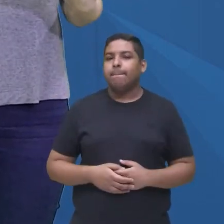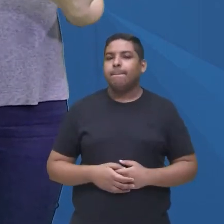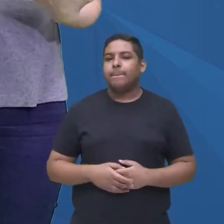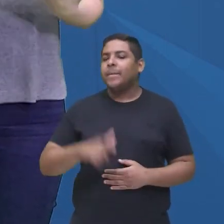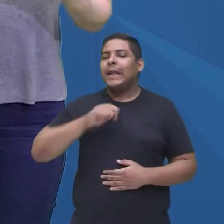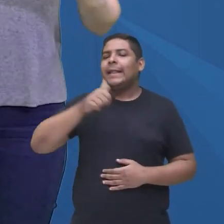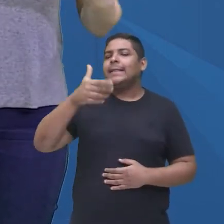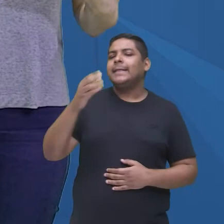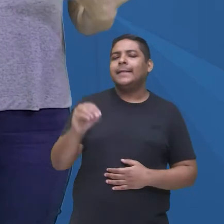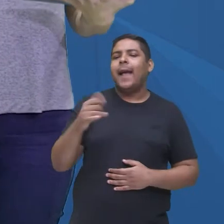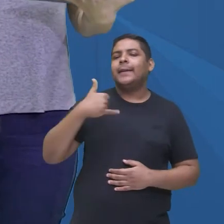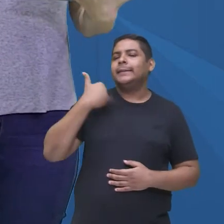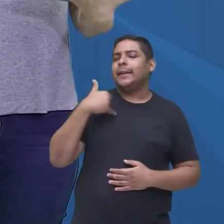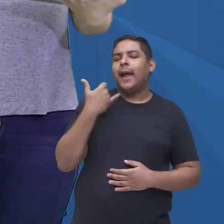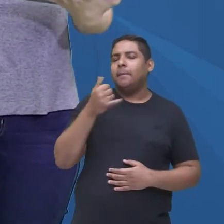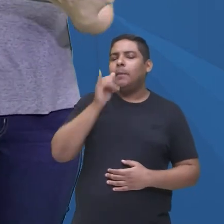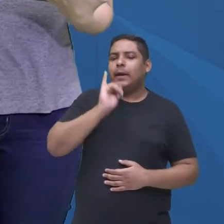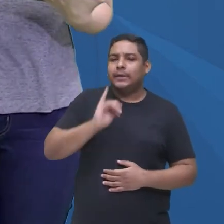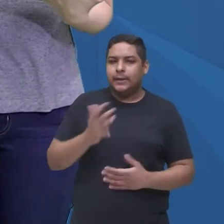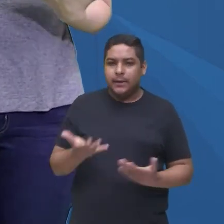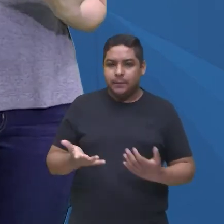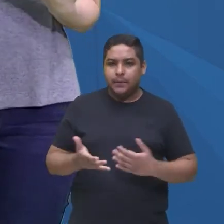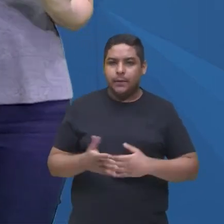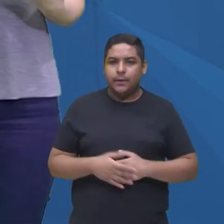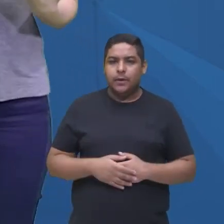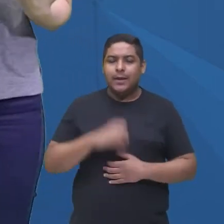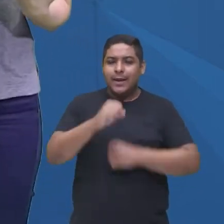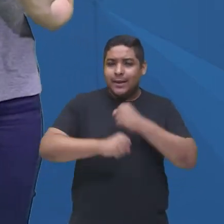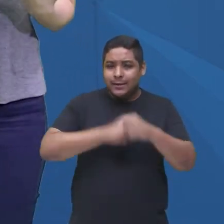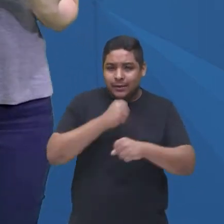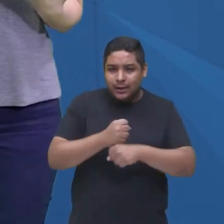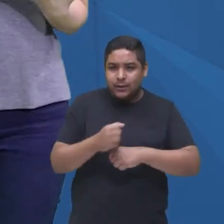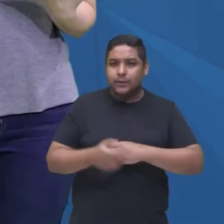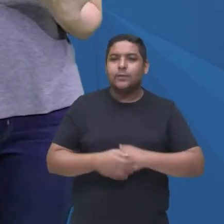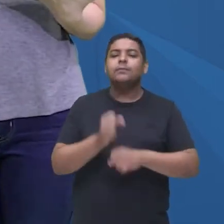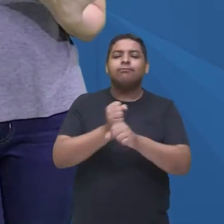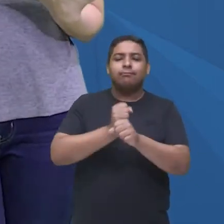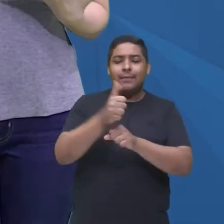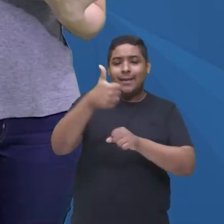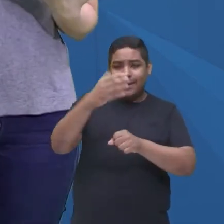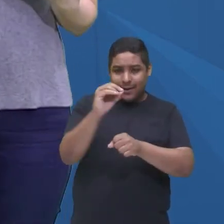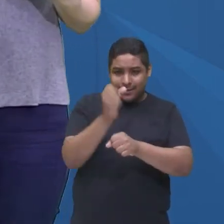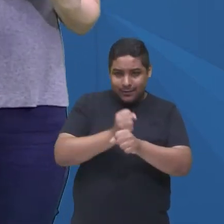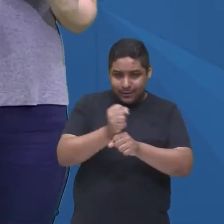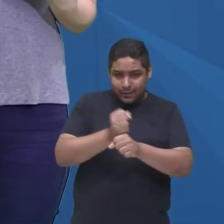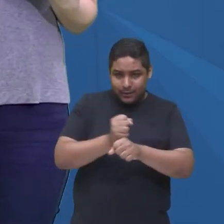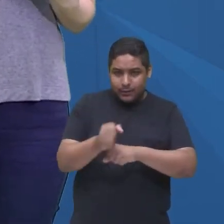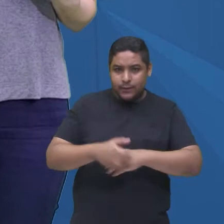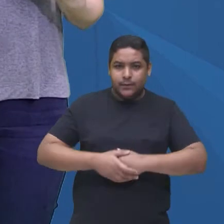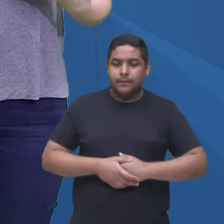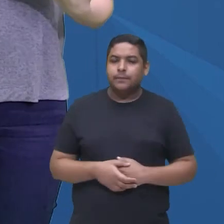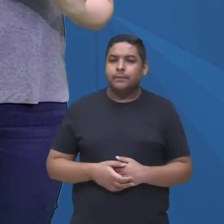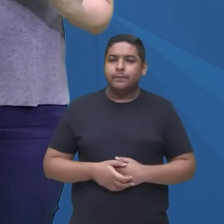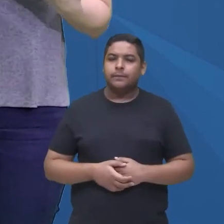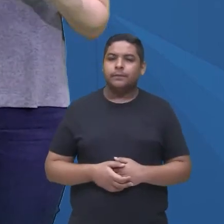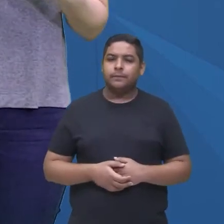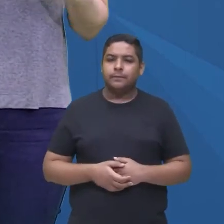anos, em 20 anos, quais foram as séries mais assistidas, né? Então a gente vai ter aí